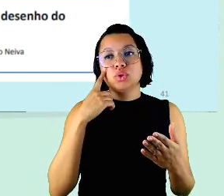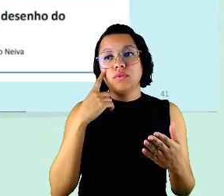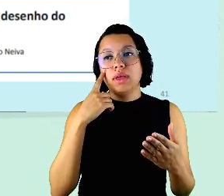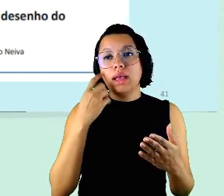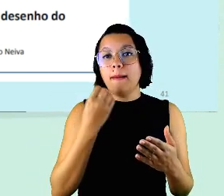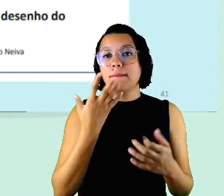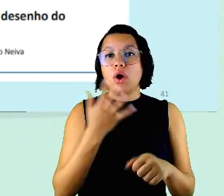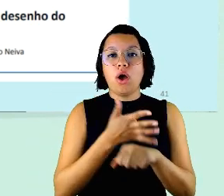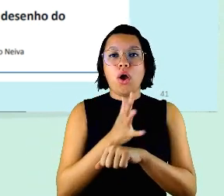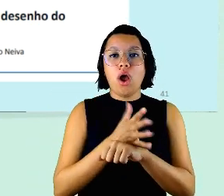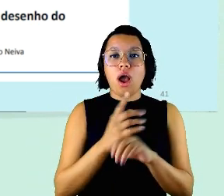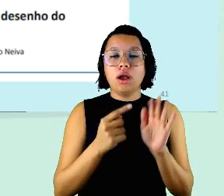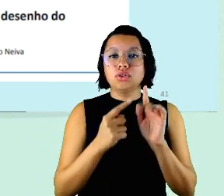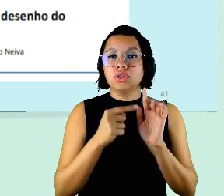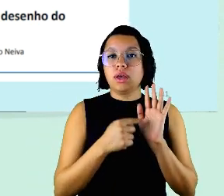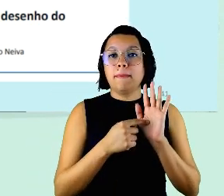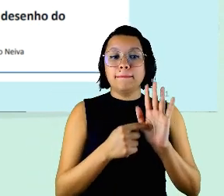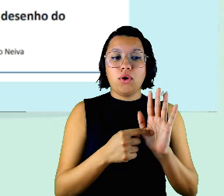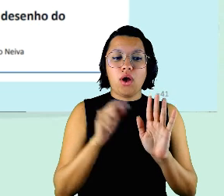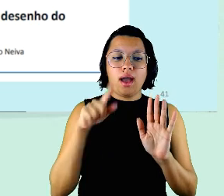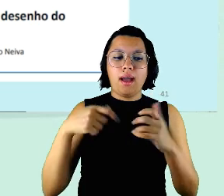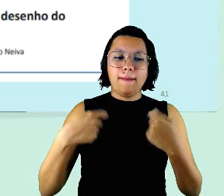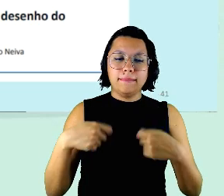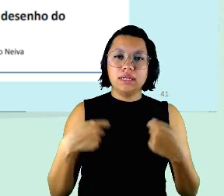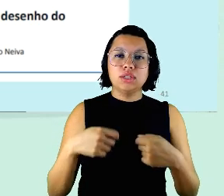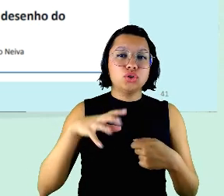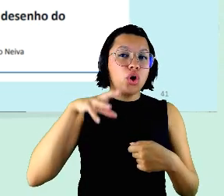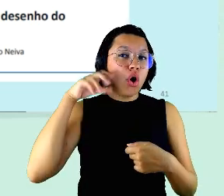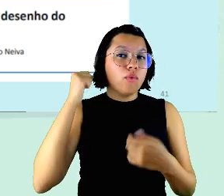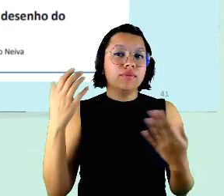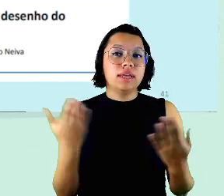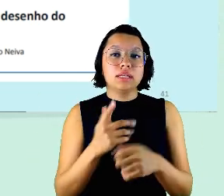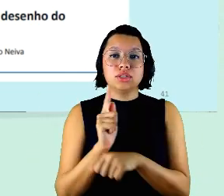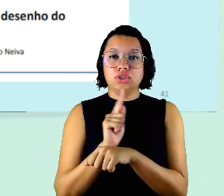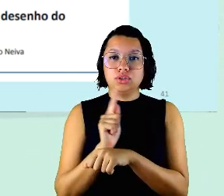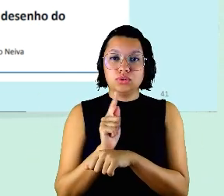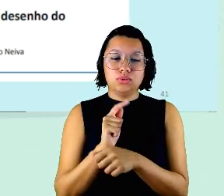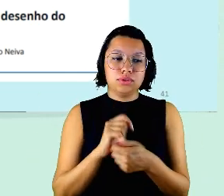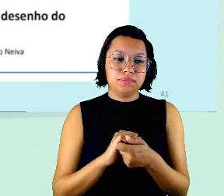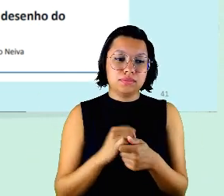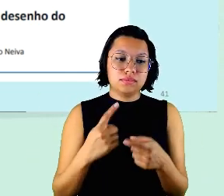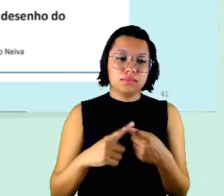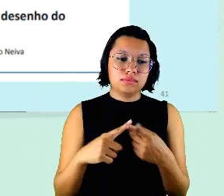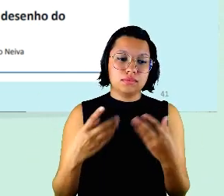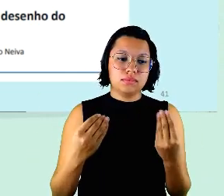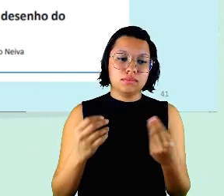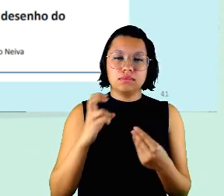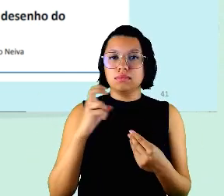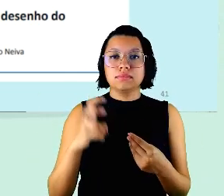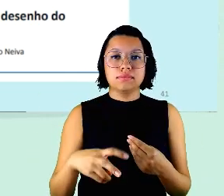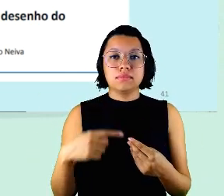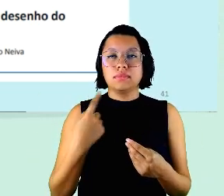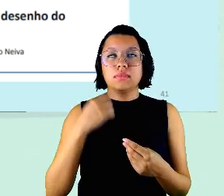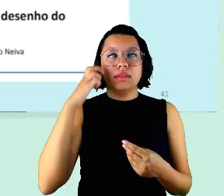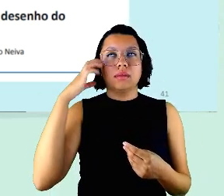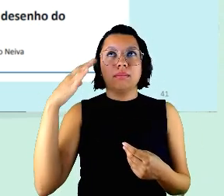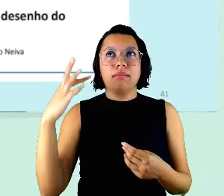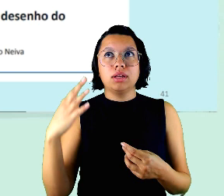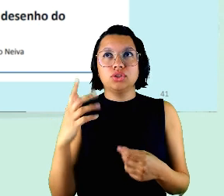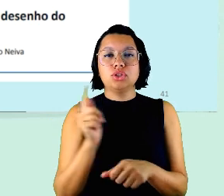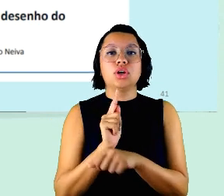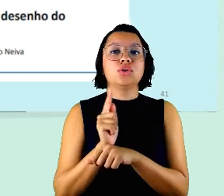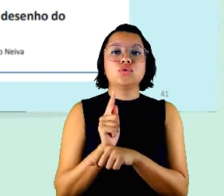práticas indicam que é preciso ouvir esses gestores porque muitas vezes a gente imagina que o gestor